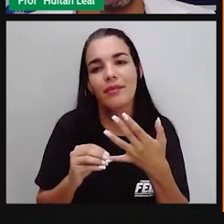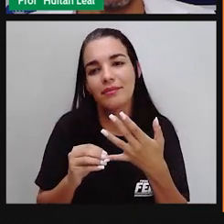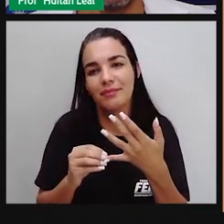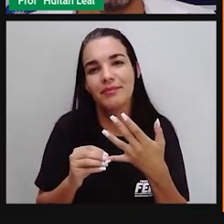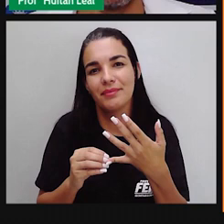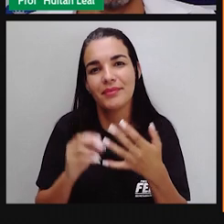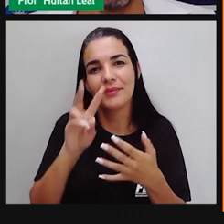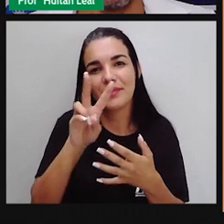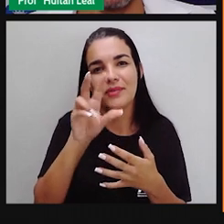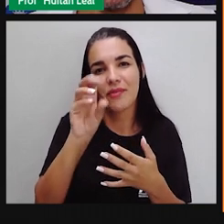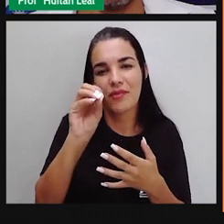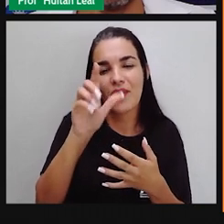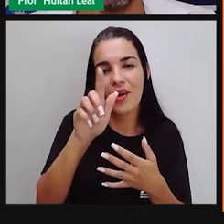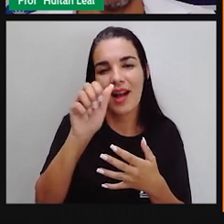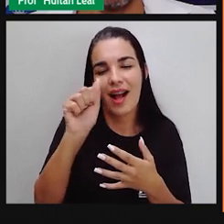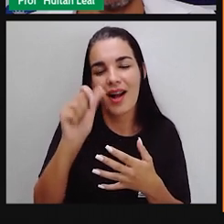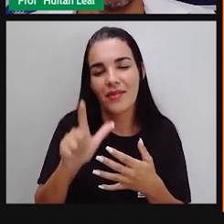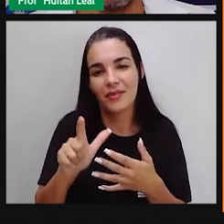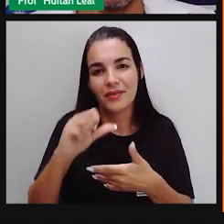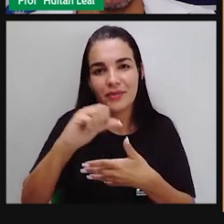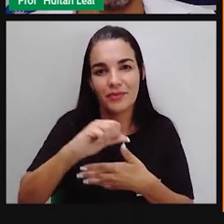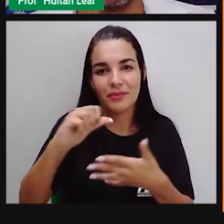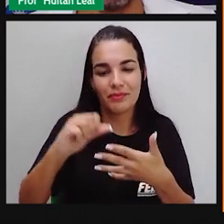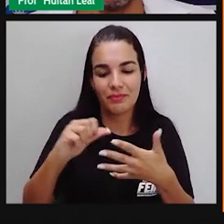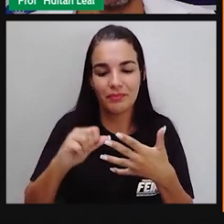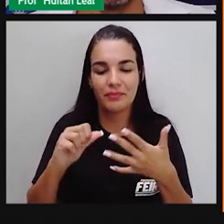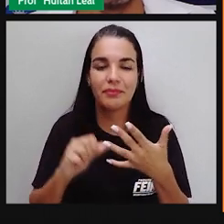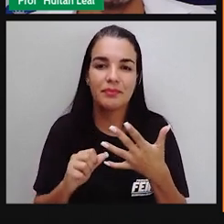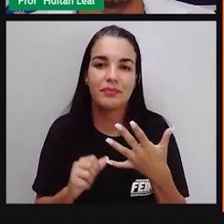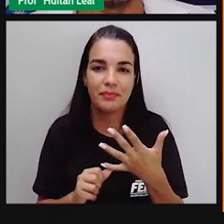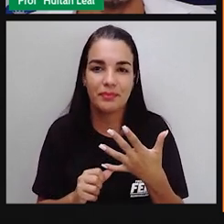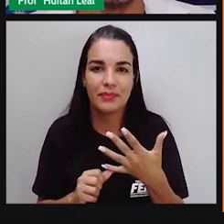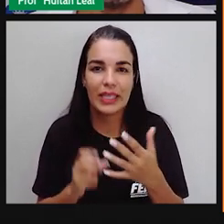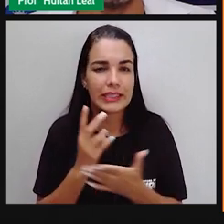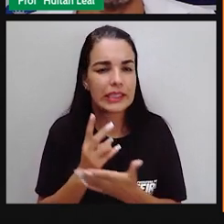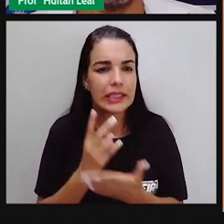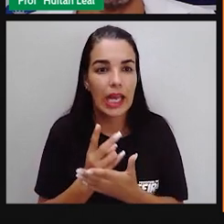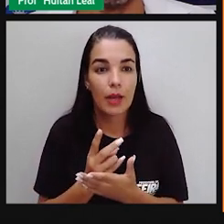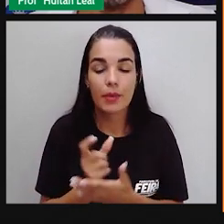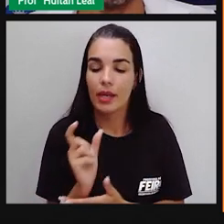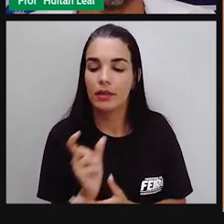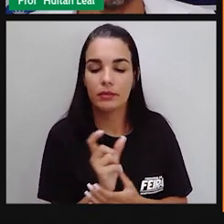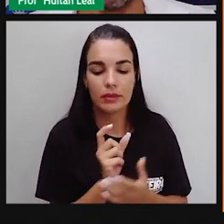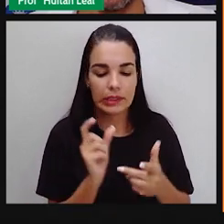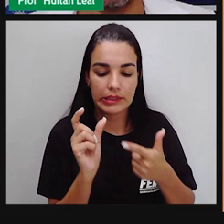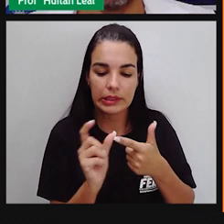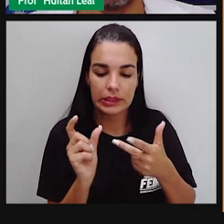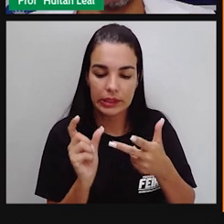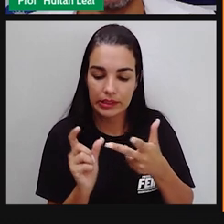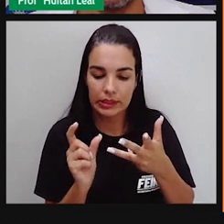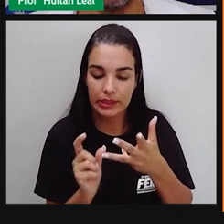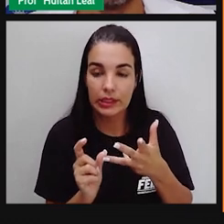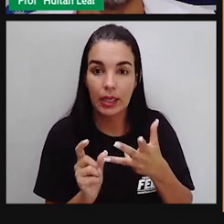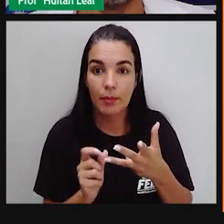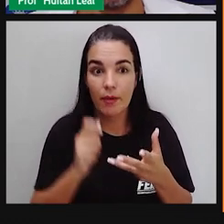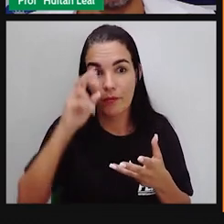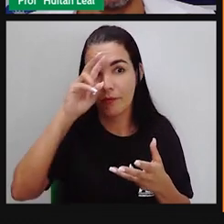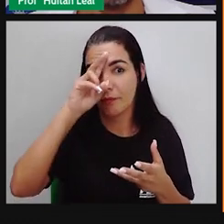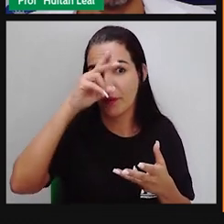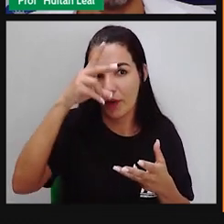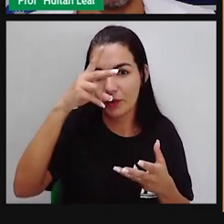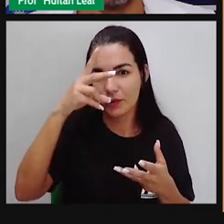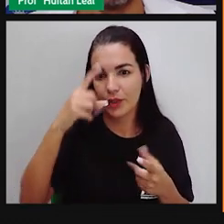fonemas vocálicos, especialmente em sílabas tônicas. Então, os sons vocálicos, eles são